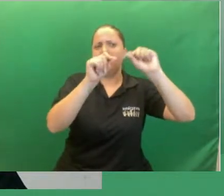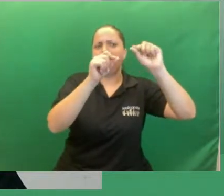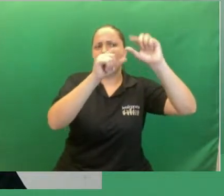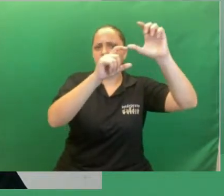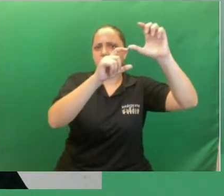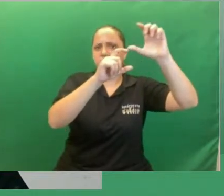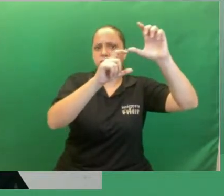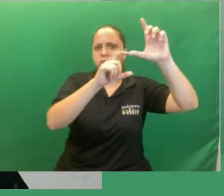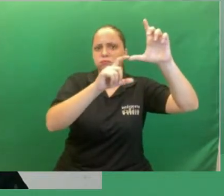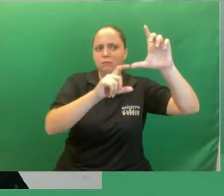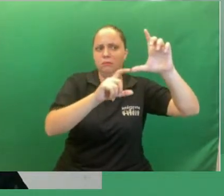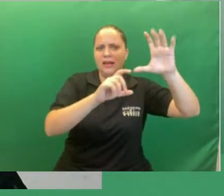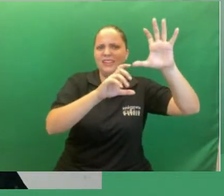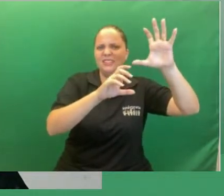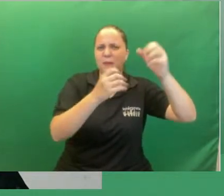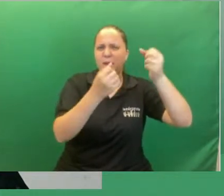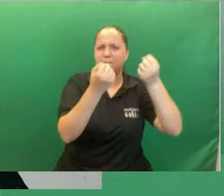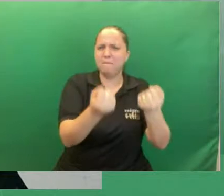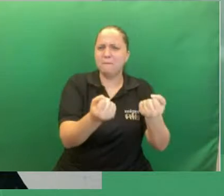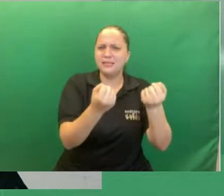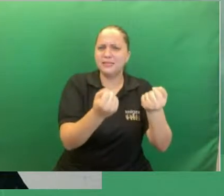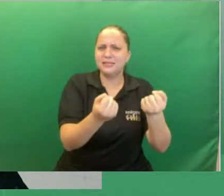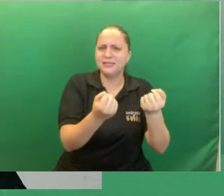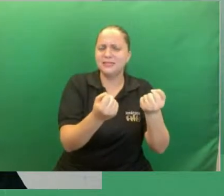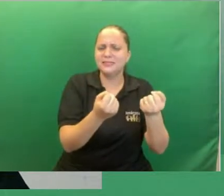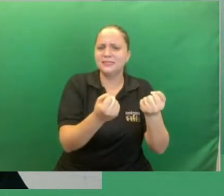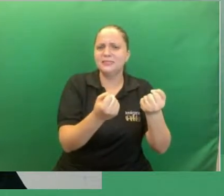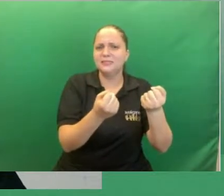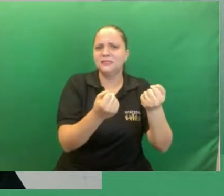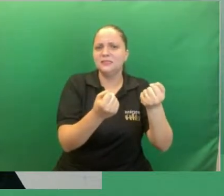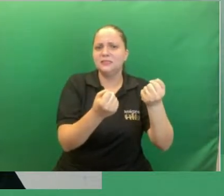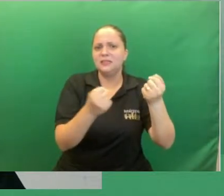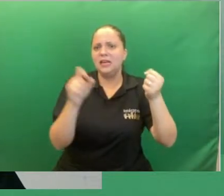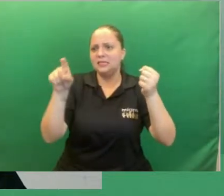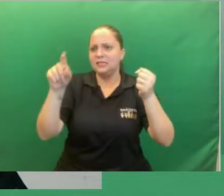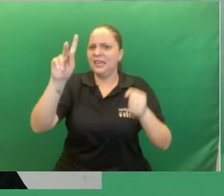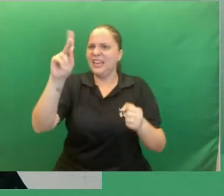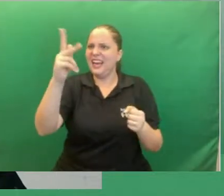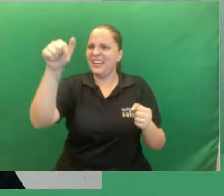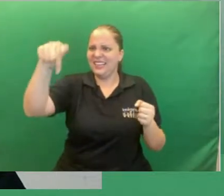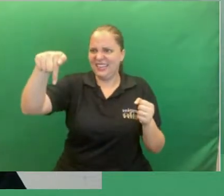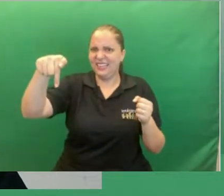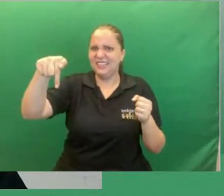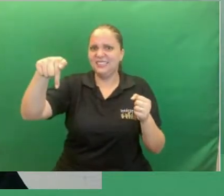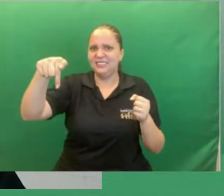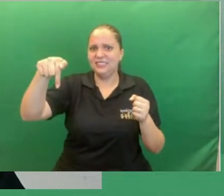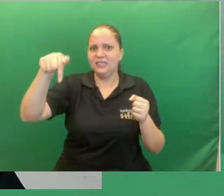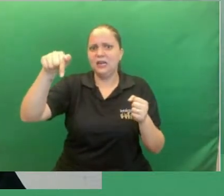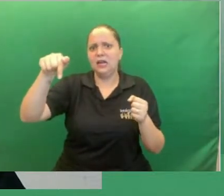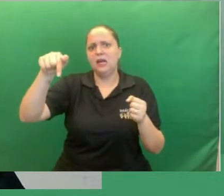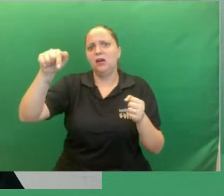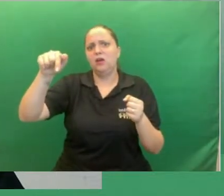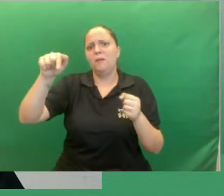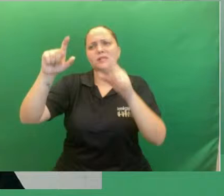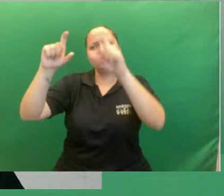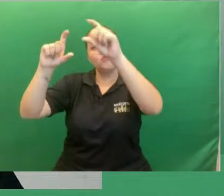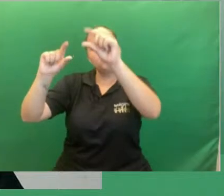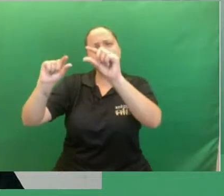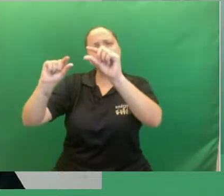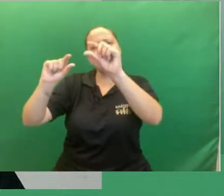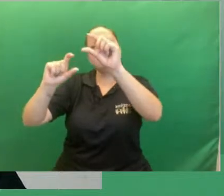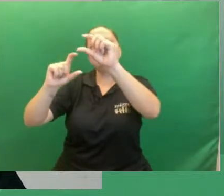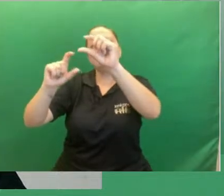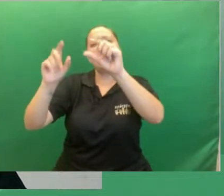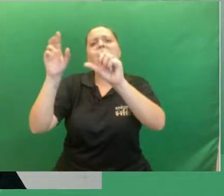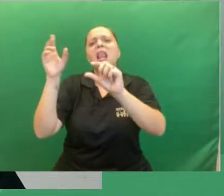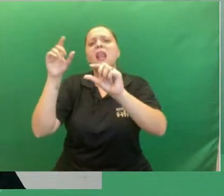densa do que a HQ é um gênero textual mais curto com a